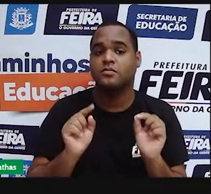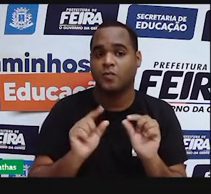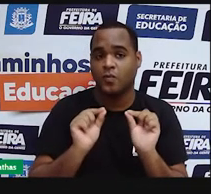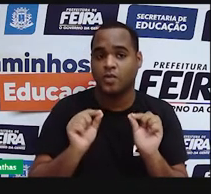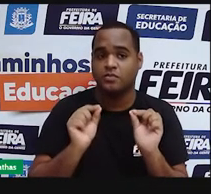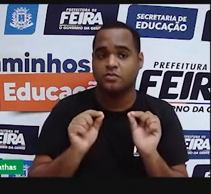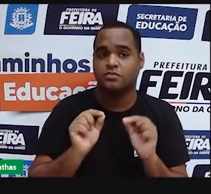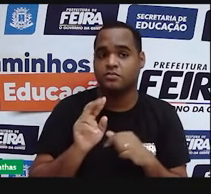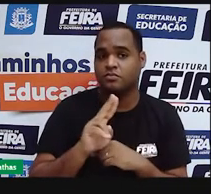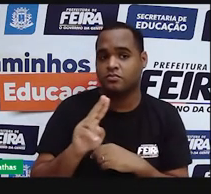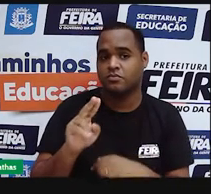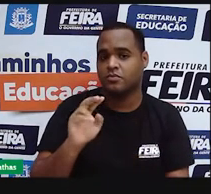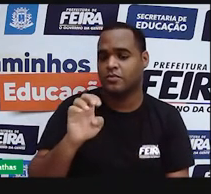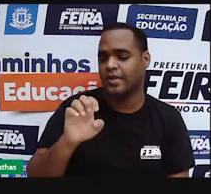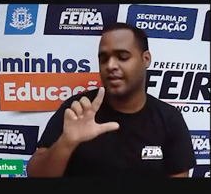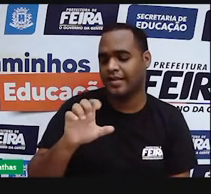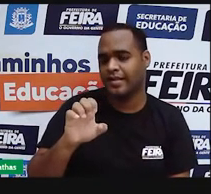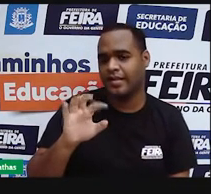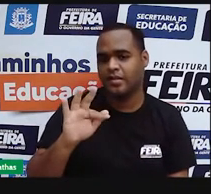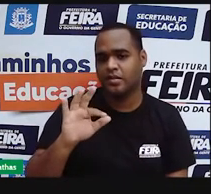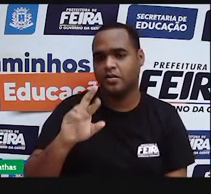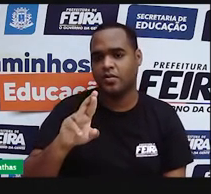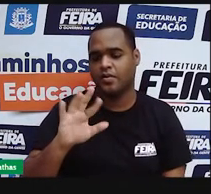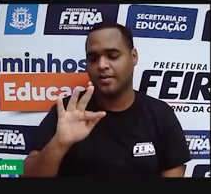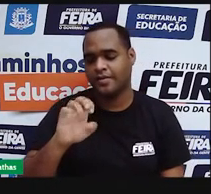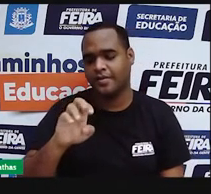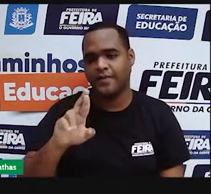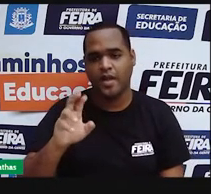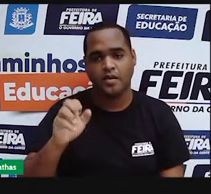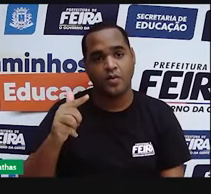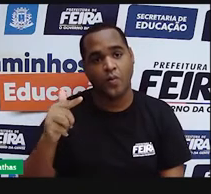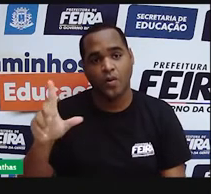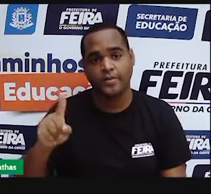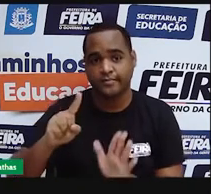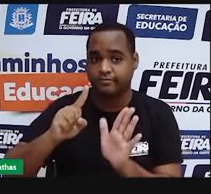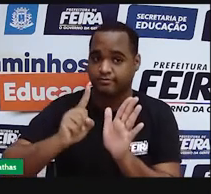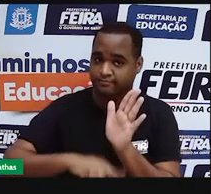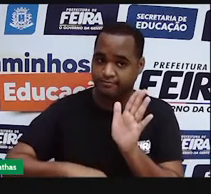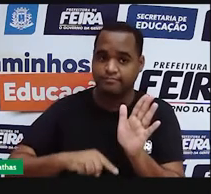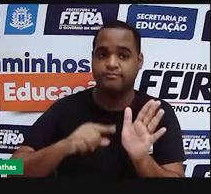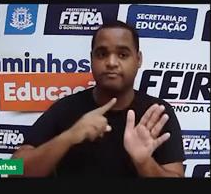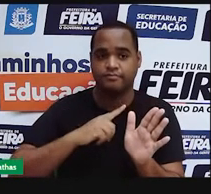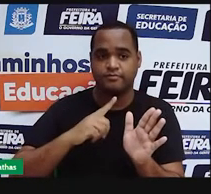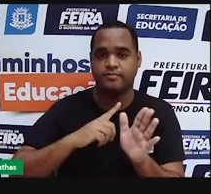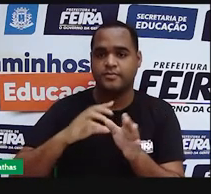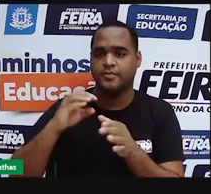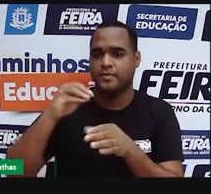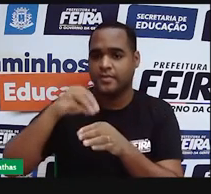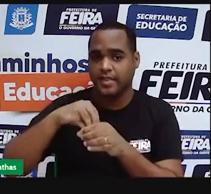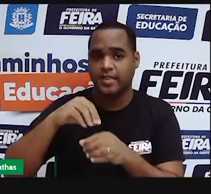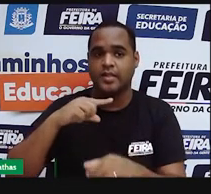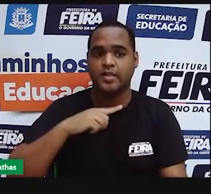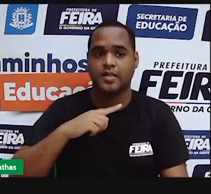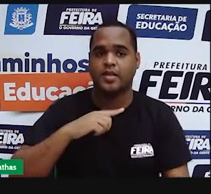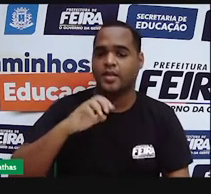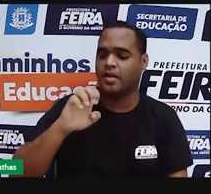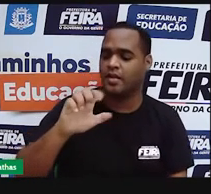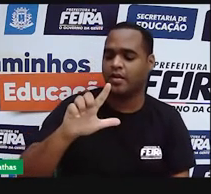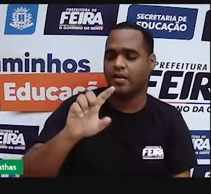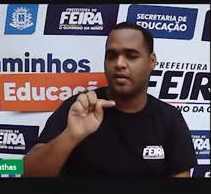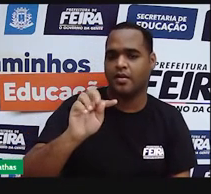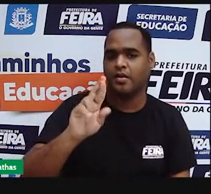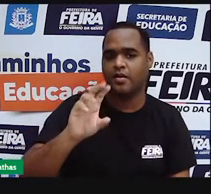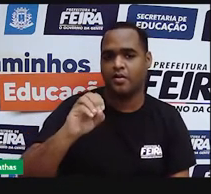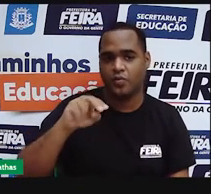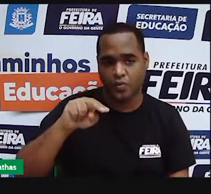redor do núcleo de eletrosfera, e essas partículas de carga negativa que existem na eletrosfera a gente chama de elétrons. E